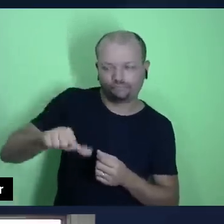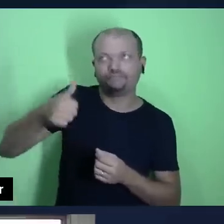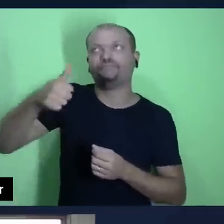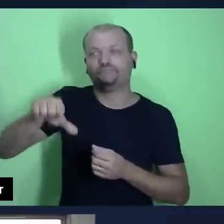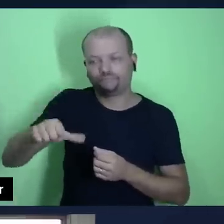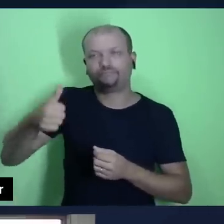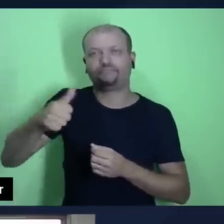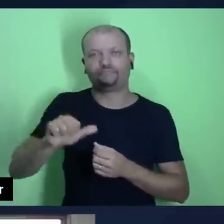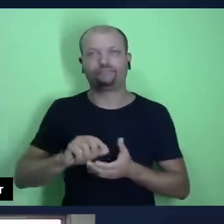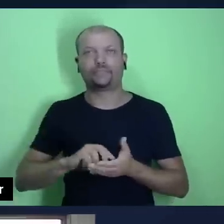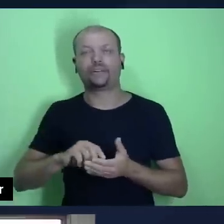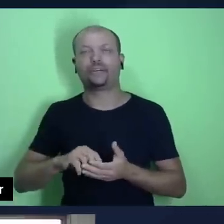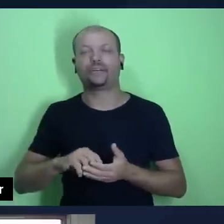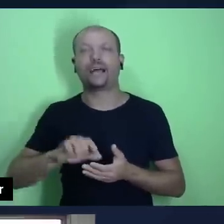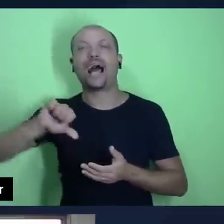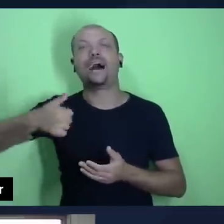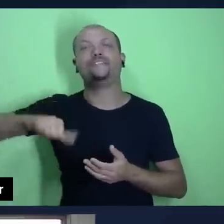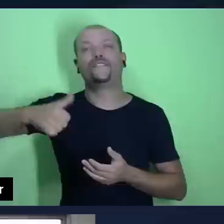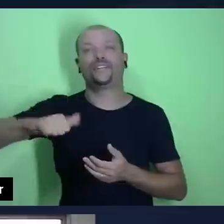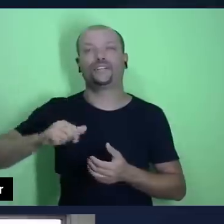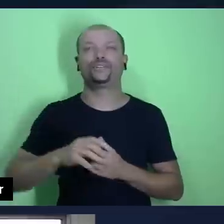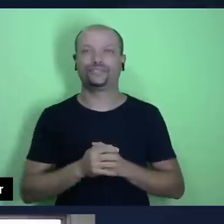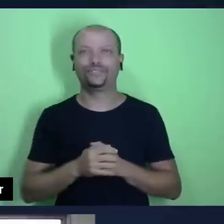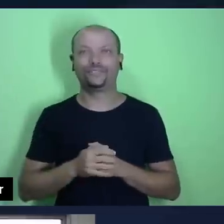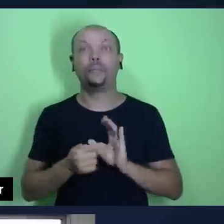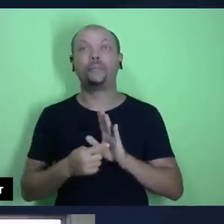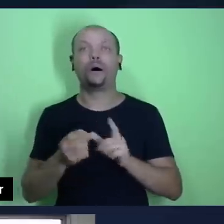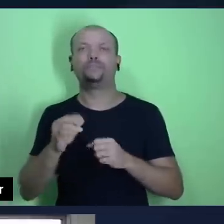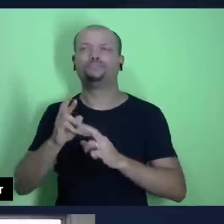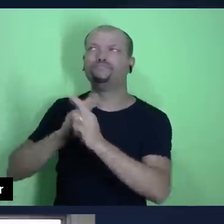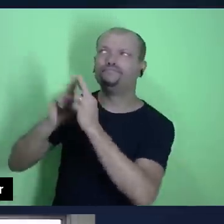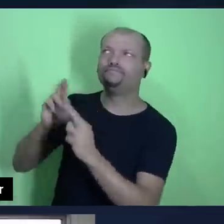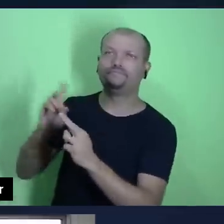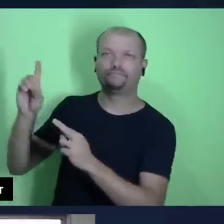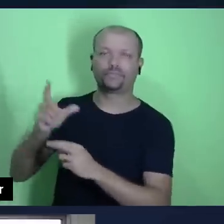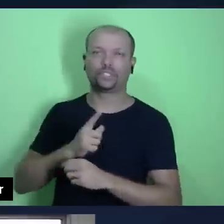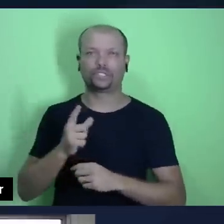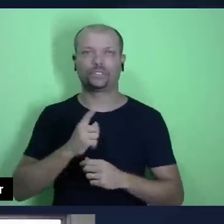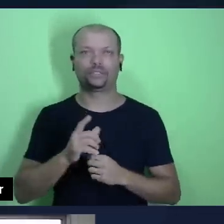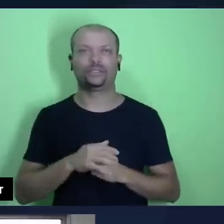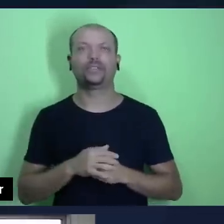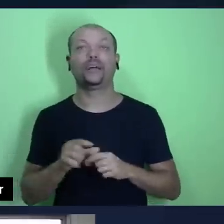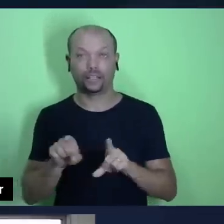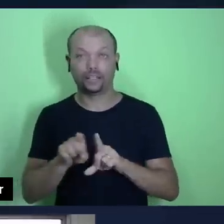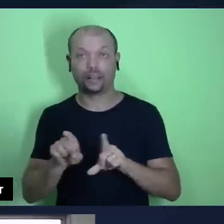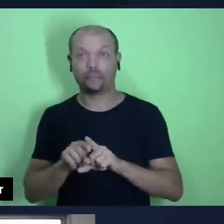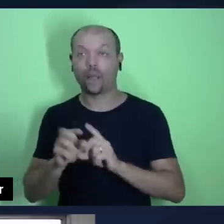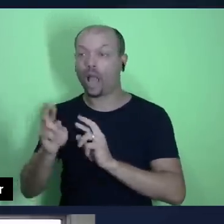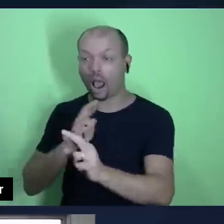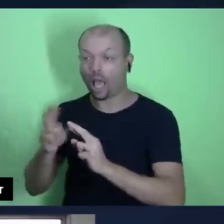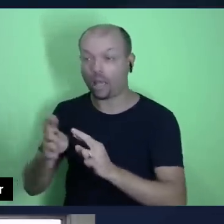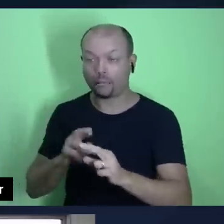demonstrar o meu relacionamento que eu tenho para com Deus e é lógico, o meu relacionamento que eu tenho para com o meu próximo.